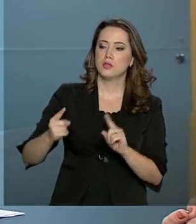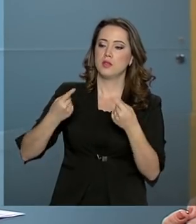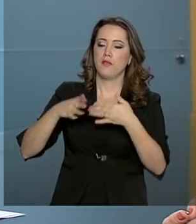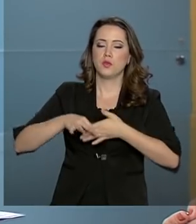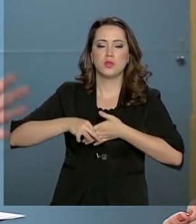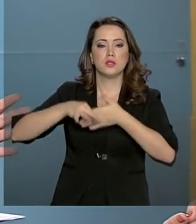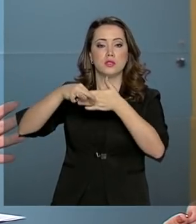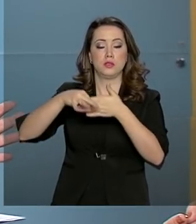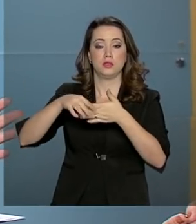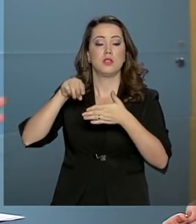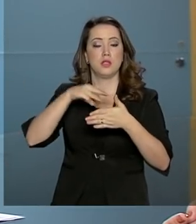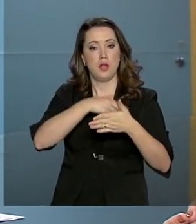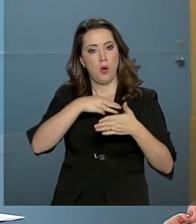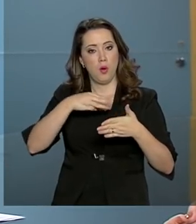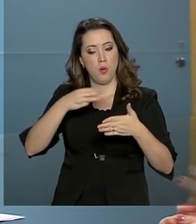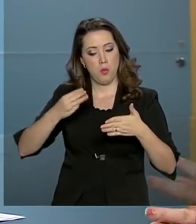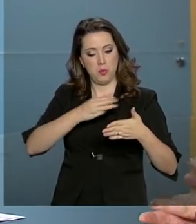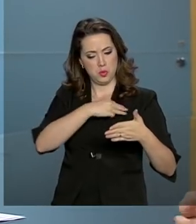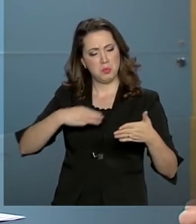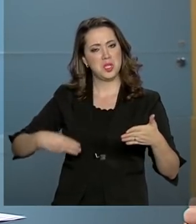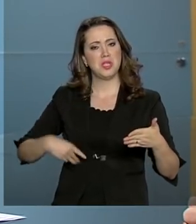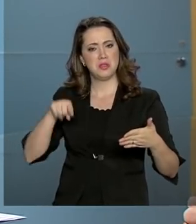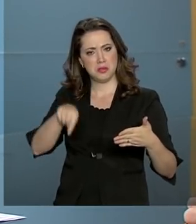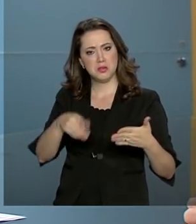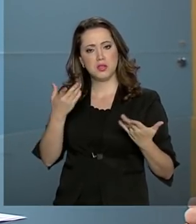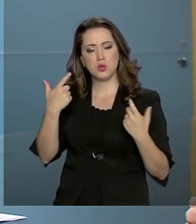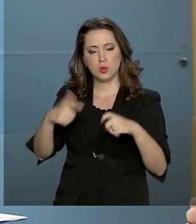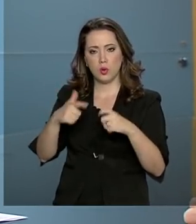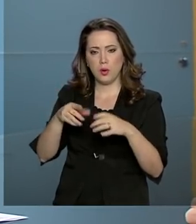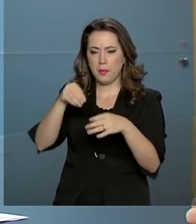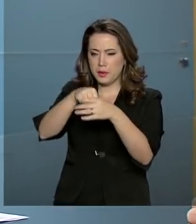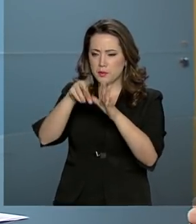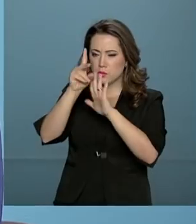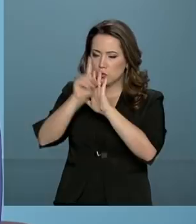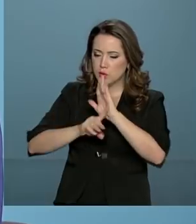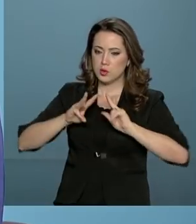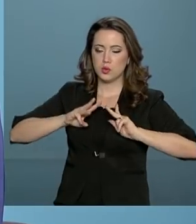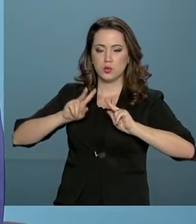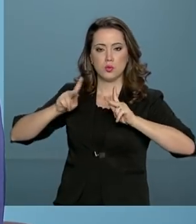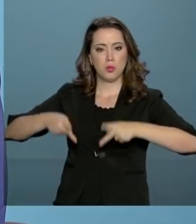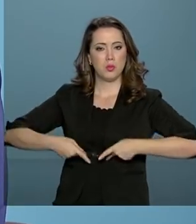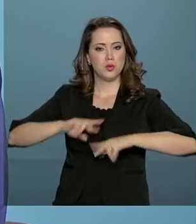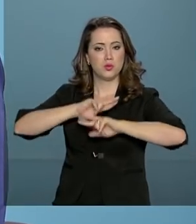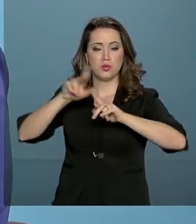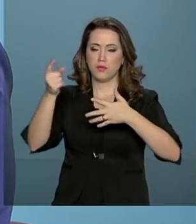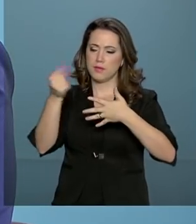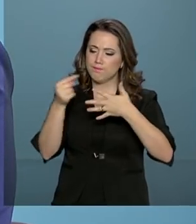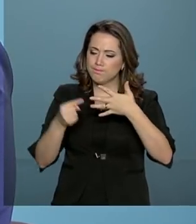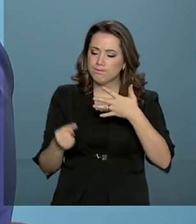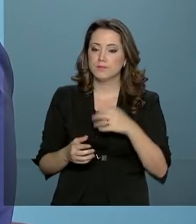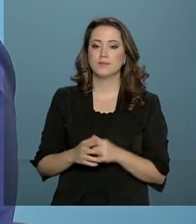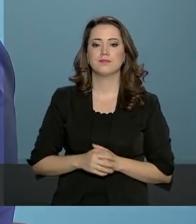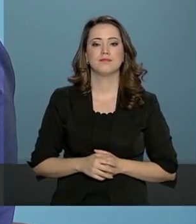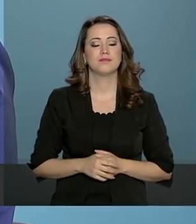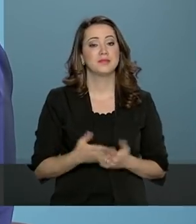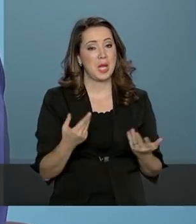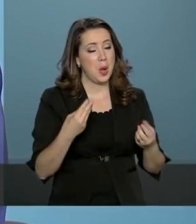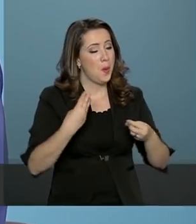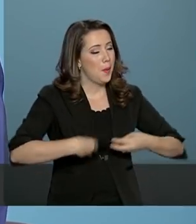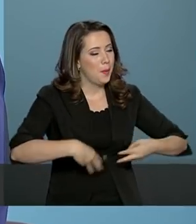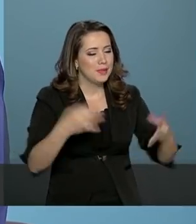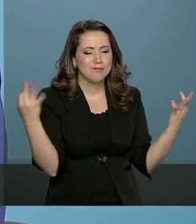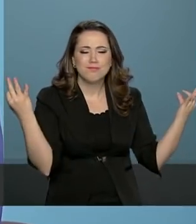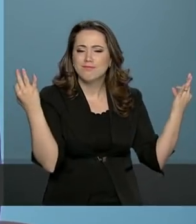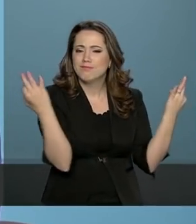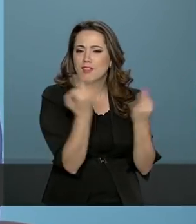ministério com tantos assuntos, mesmo dentro da área de direitos humanos. Um ministério incrível. É uma alegria estar aqui com você, tá?